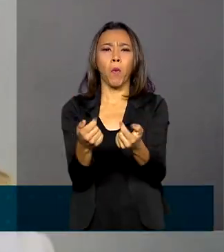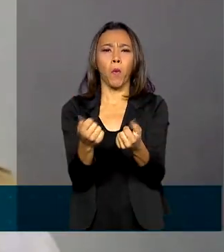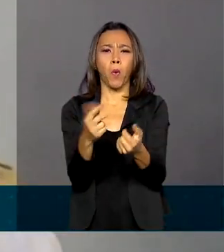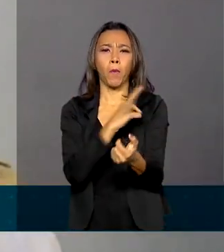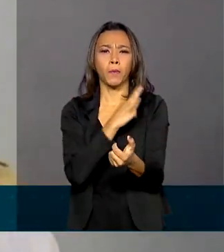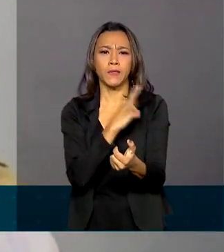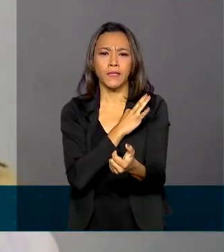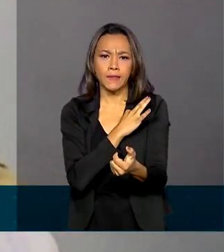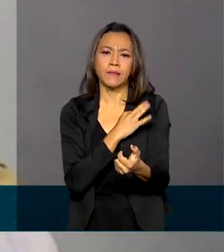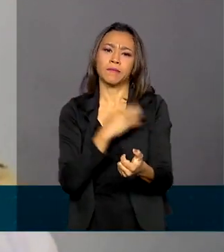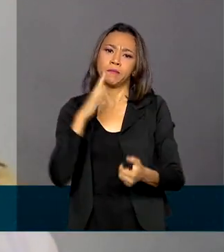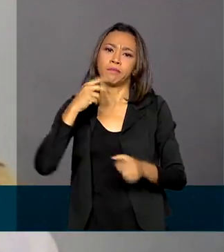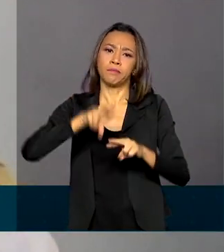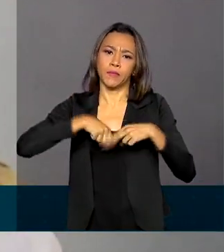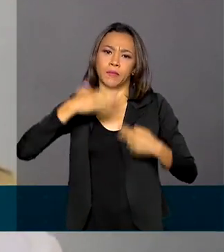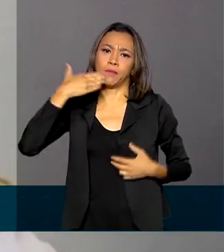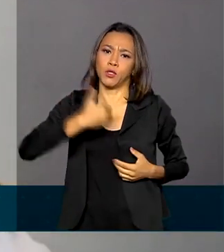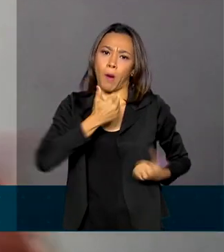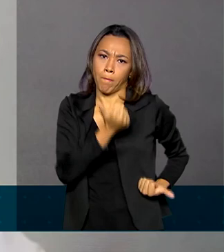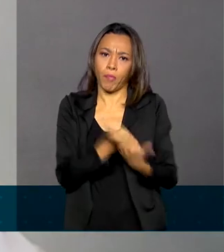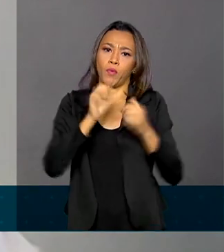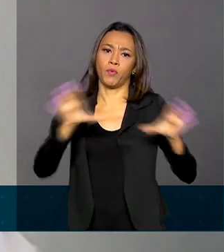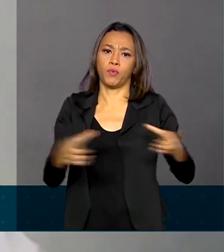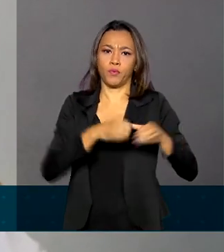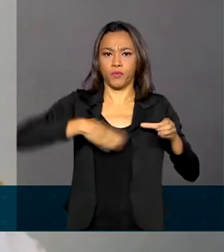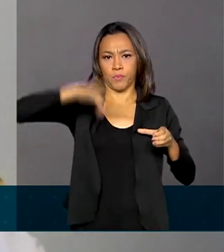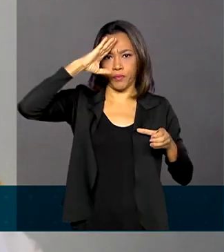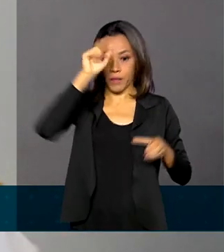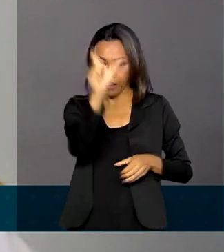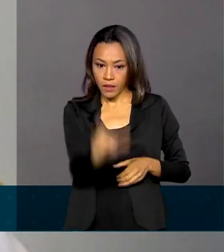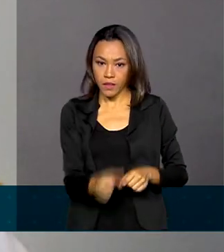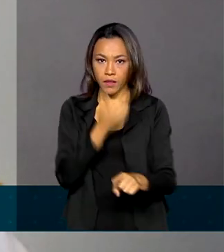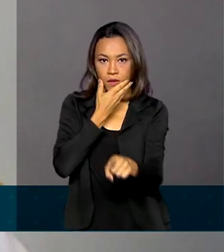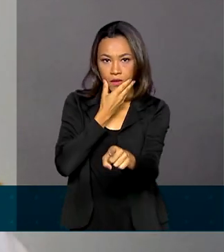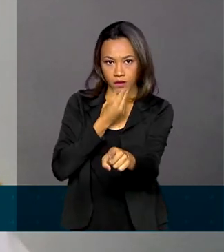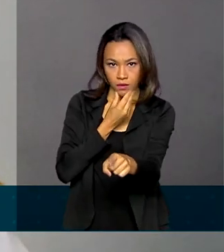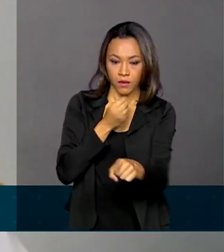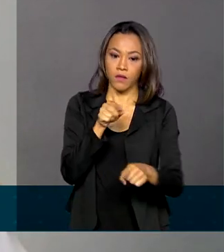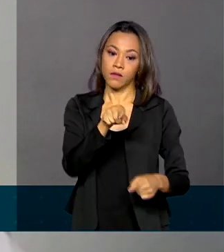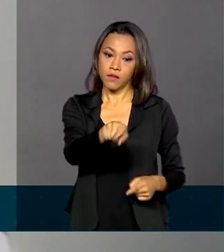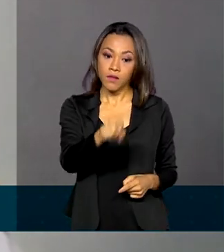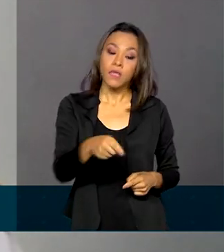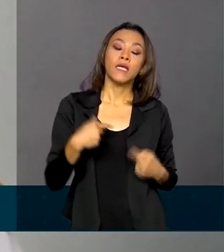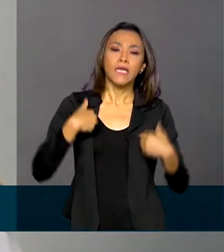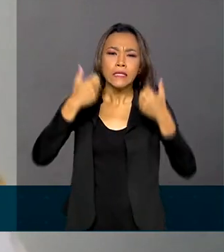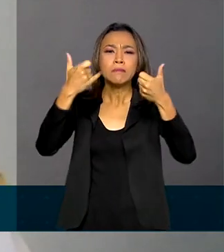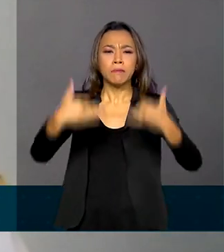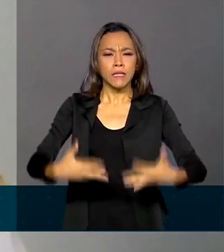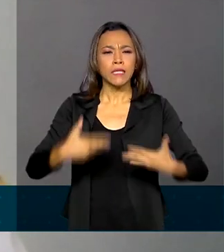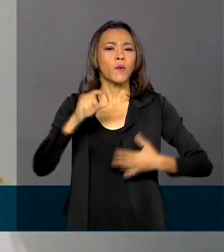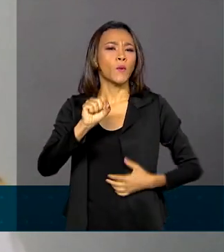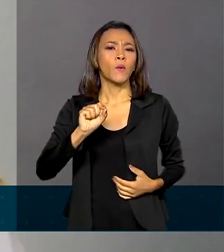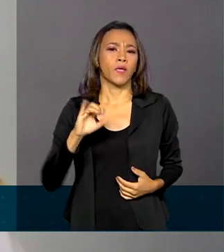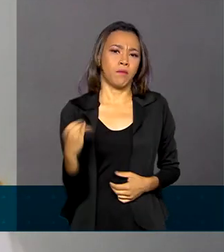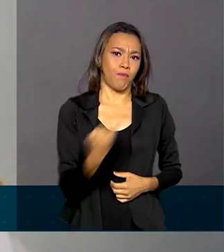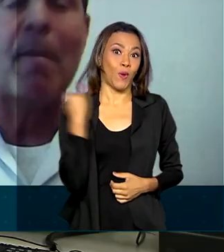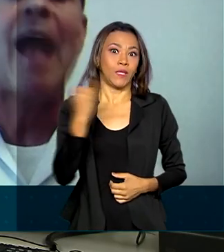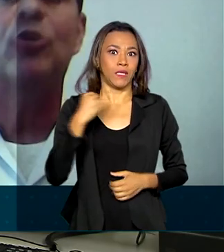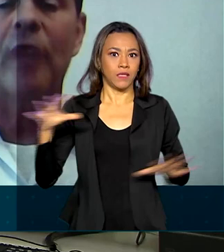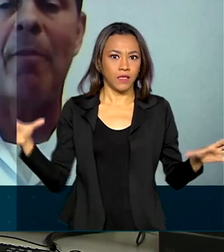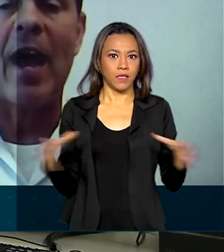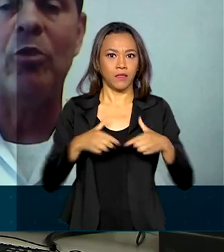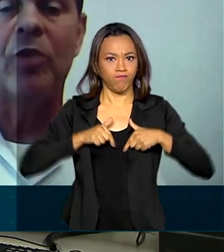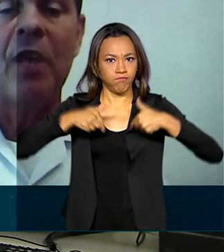O porta-voz do Ministério da Defesa, almirante Carlos Chagas Viana Braga, fala da importância da operação.